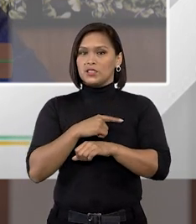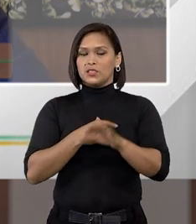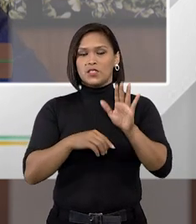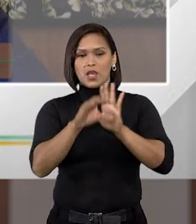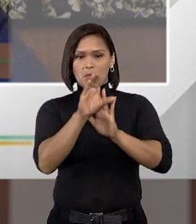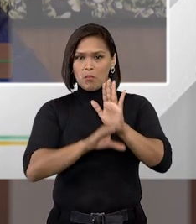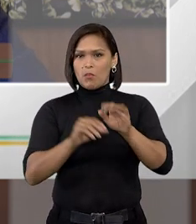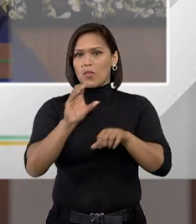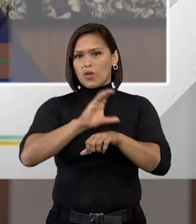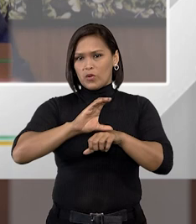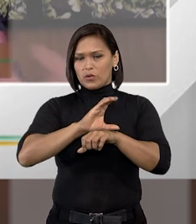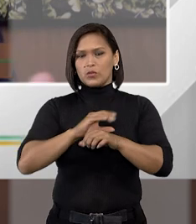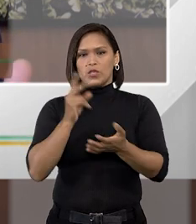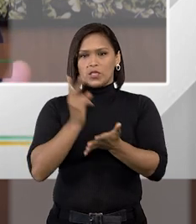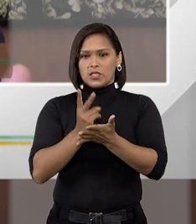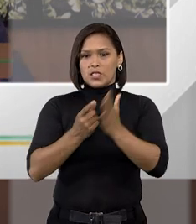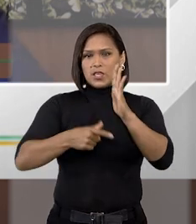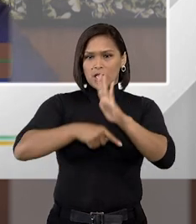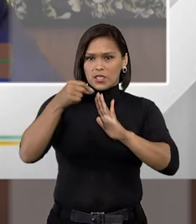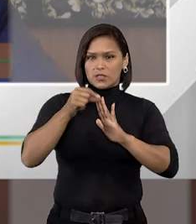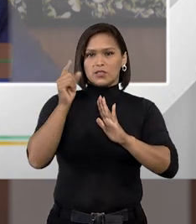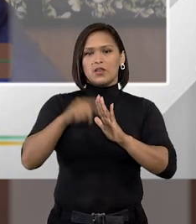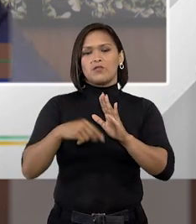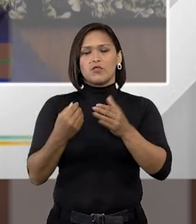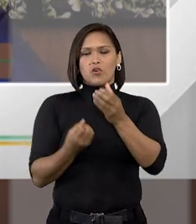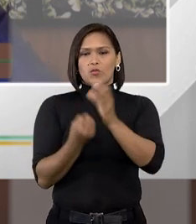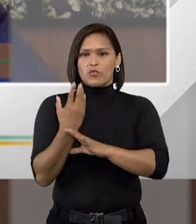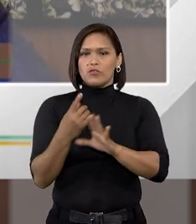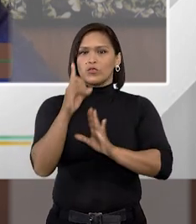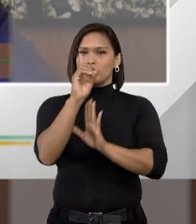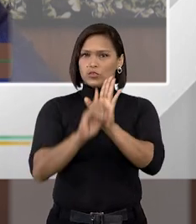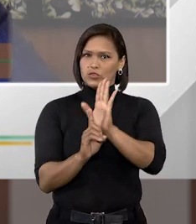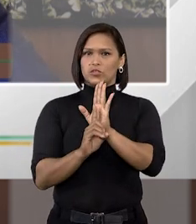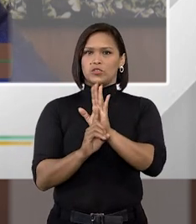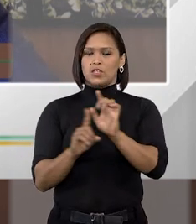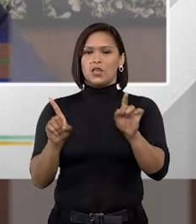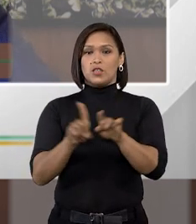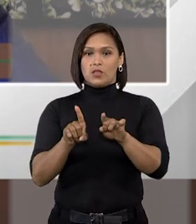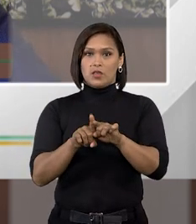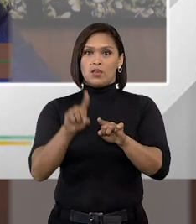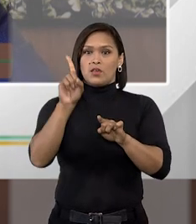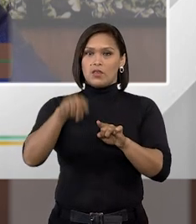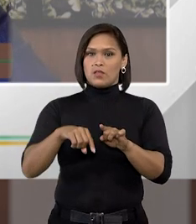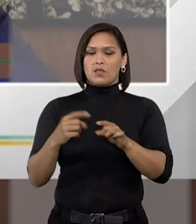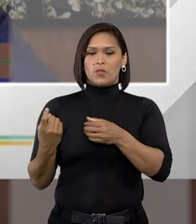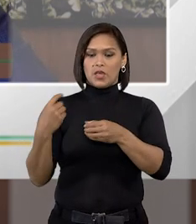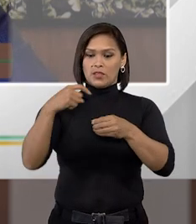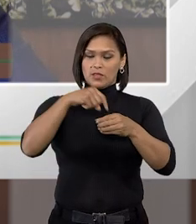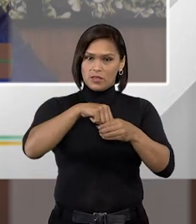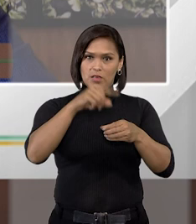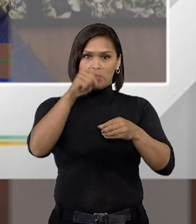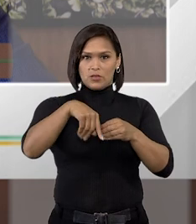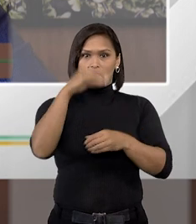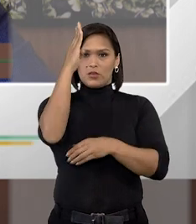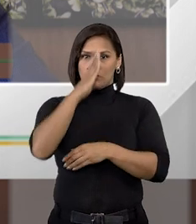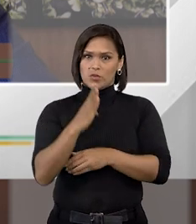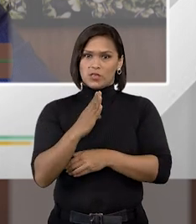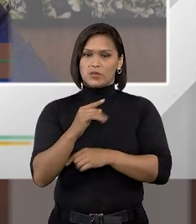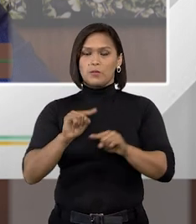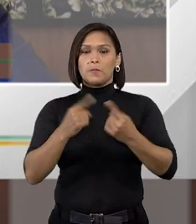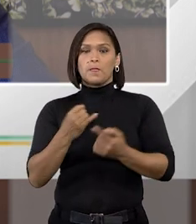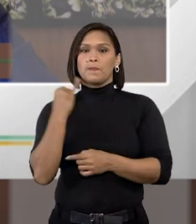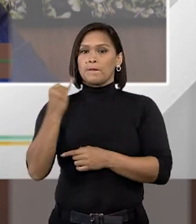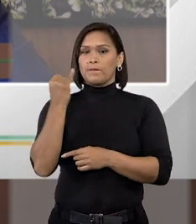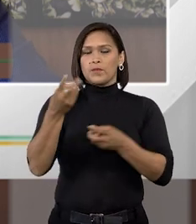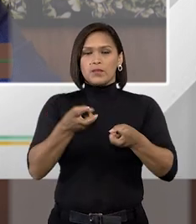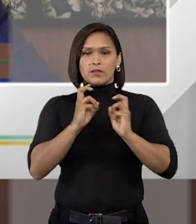constitucional eles servem como fonte de direito inclusive internamente aqui no Brasil agora é